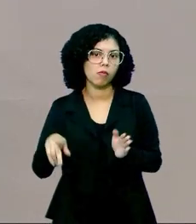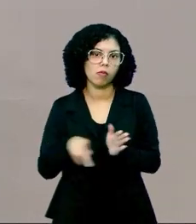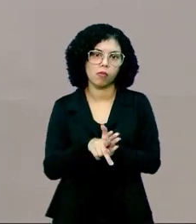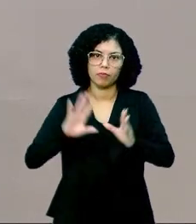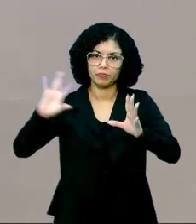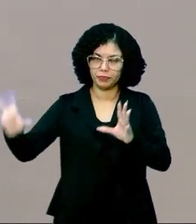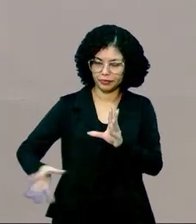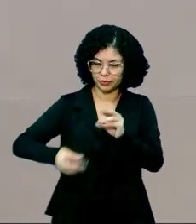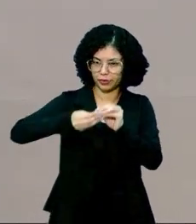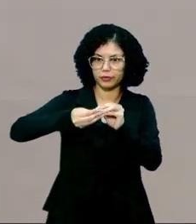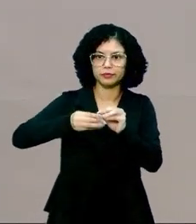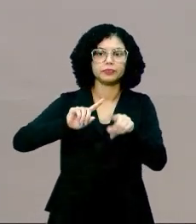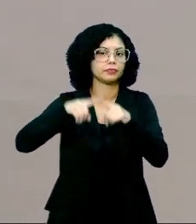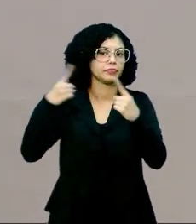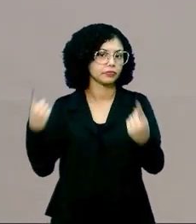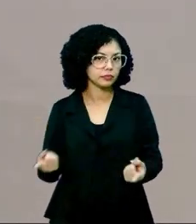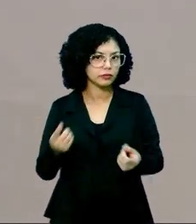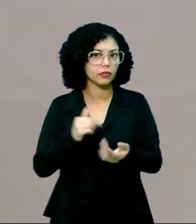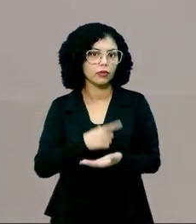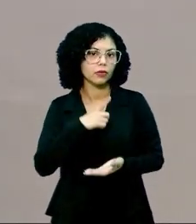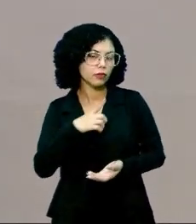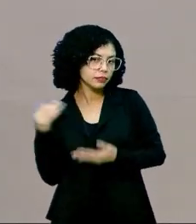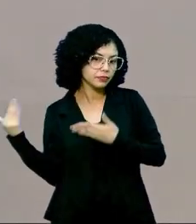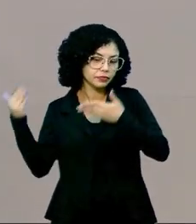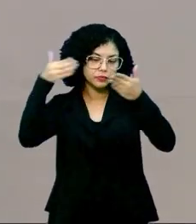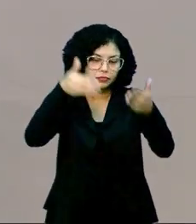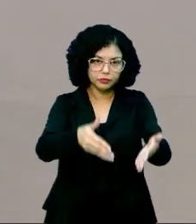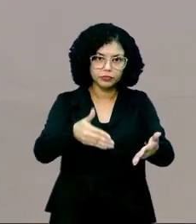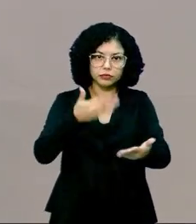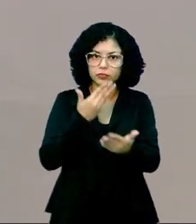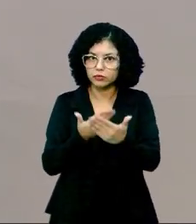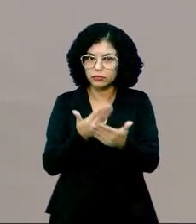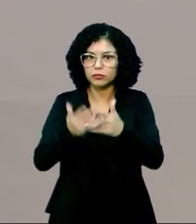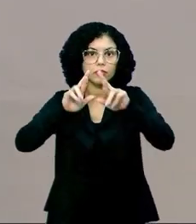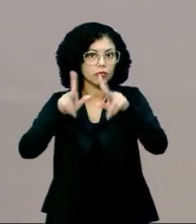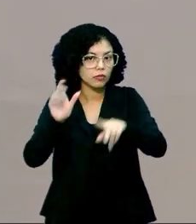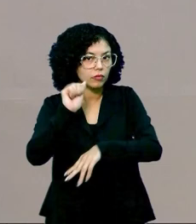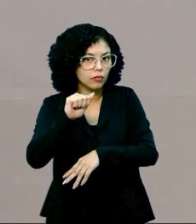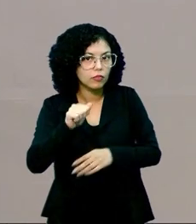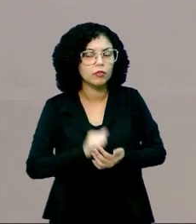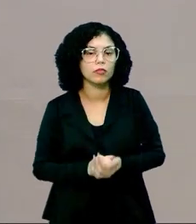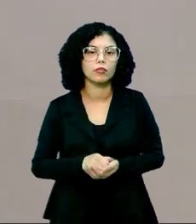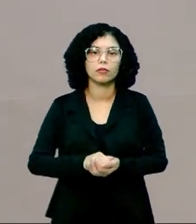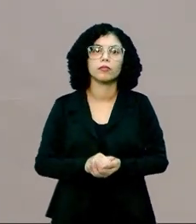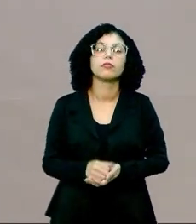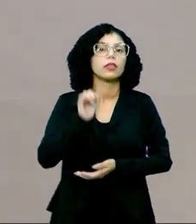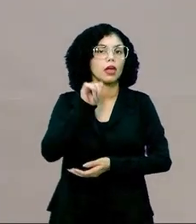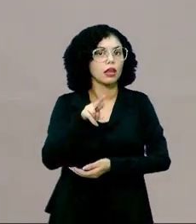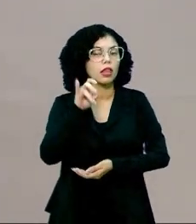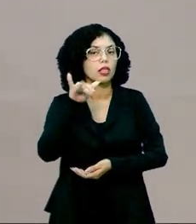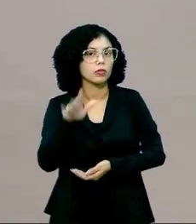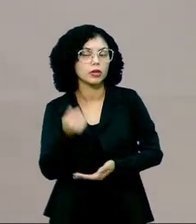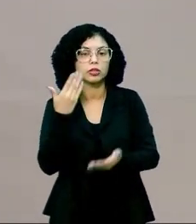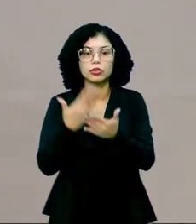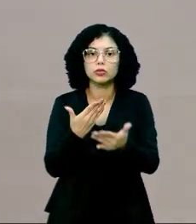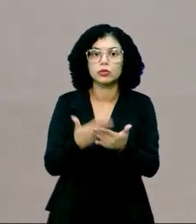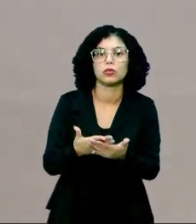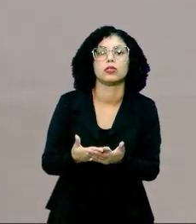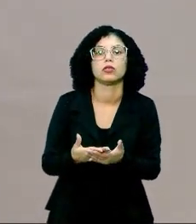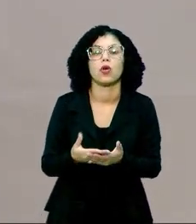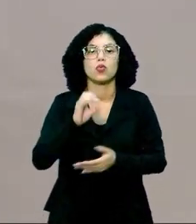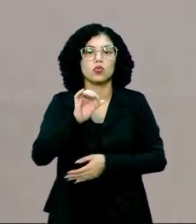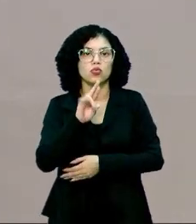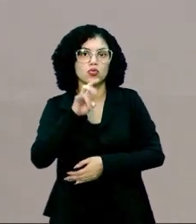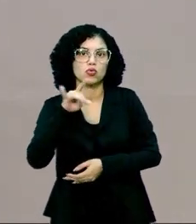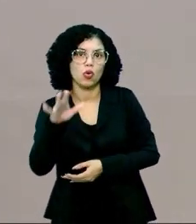complementares. Porém, eles têm um objeto de estudo diferente, sim. A anatomia, ela tá se preocupando em estudar os